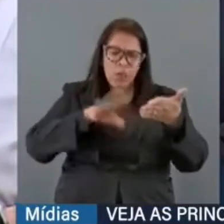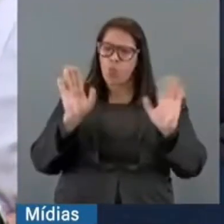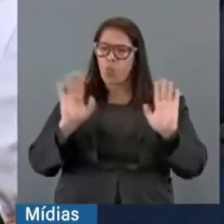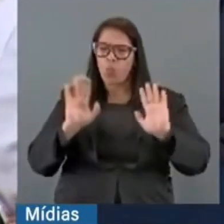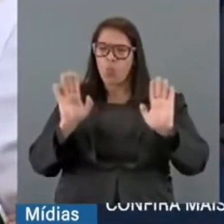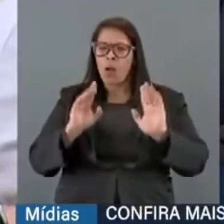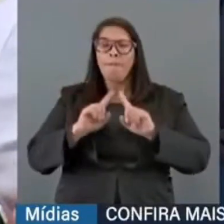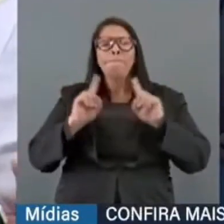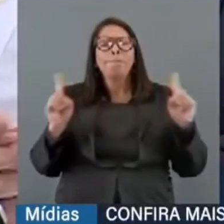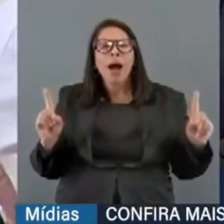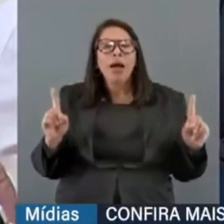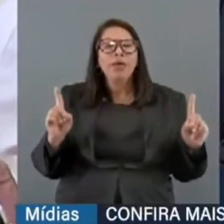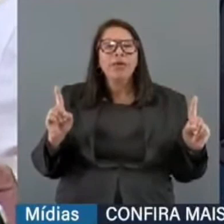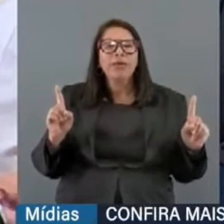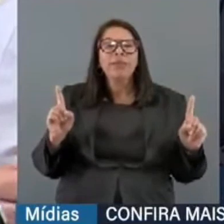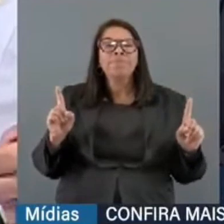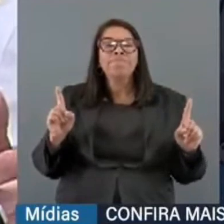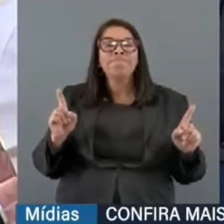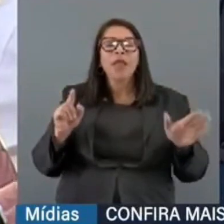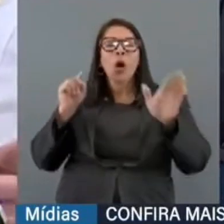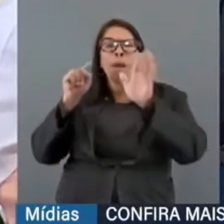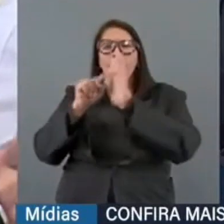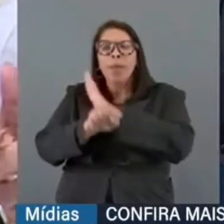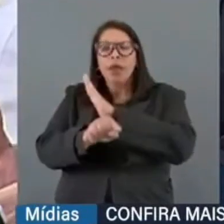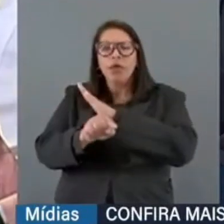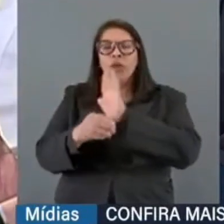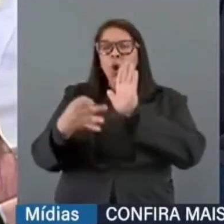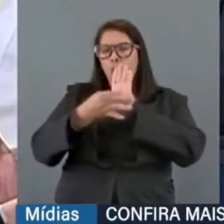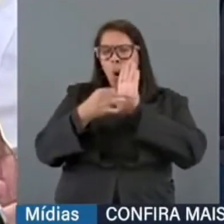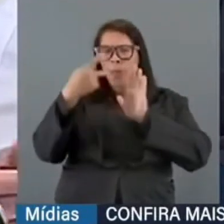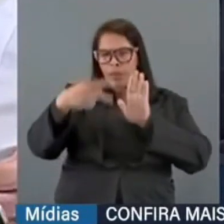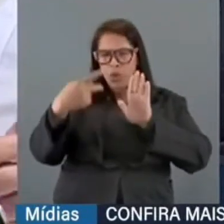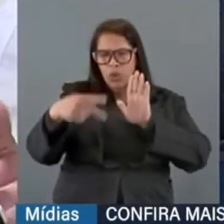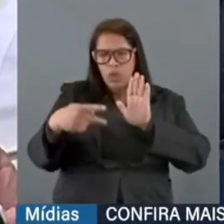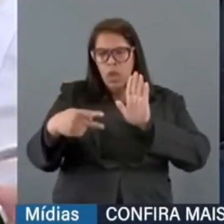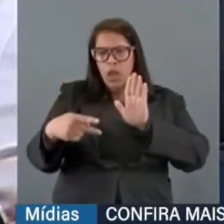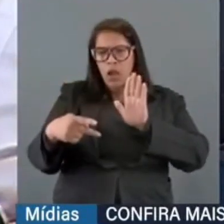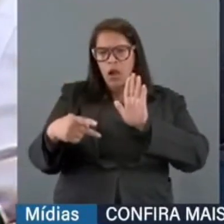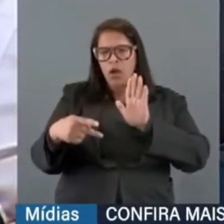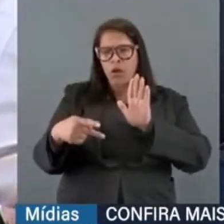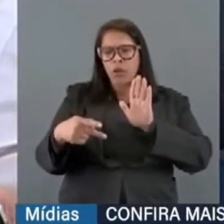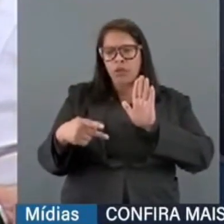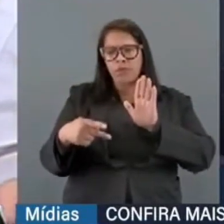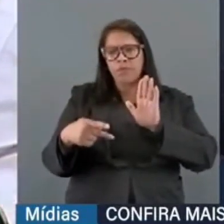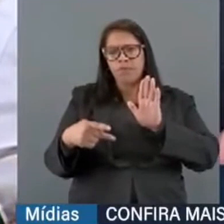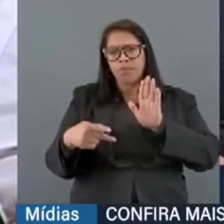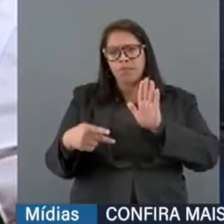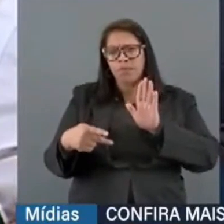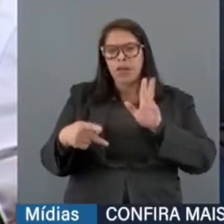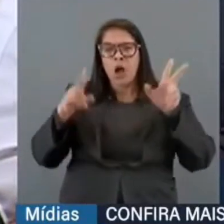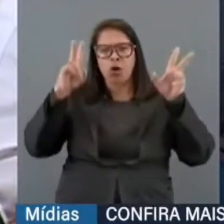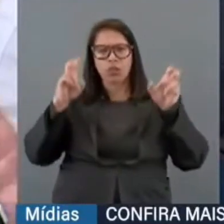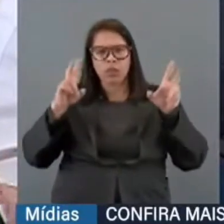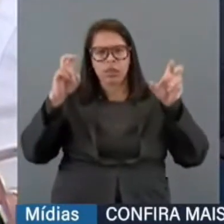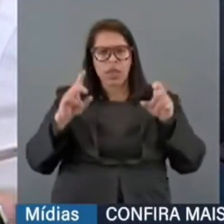mas indagá-lo o seguinte, diante desse seu juízo de valor, do juízo de valor de Vossa Excelência em relação